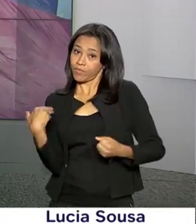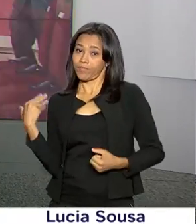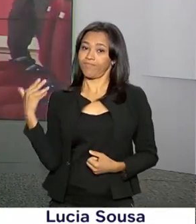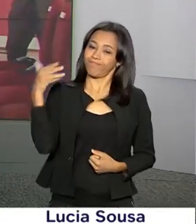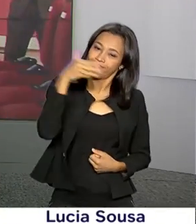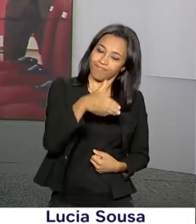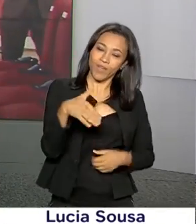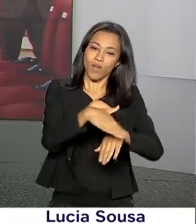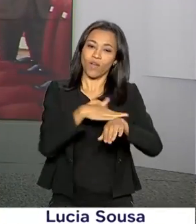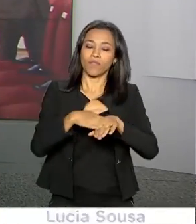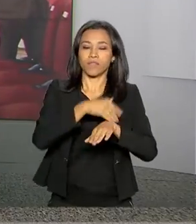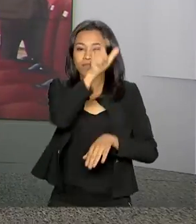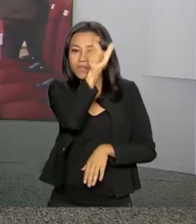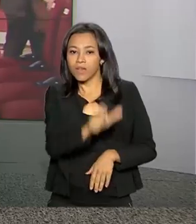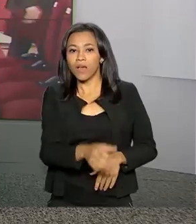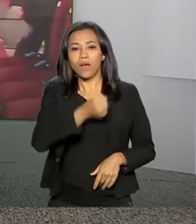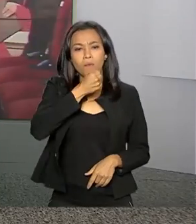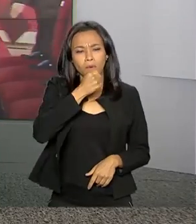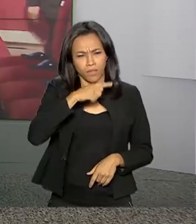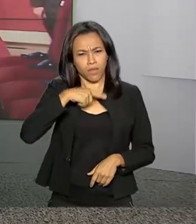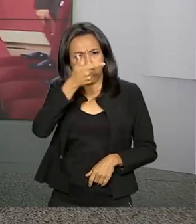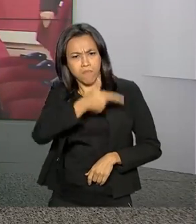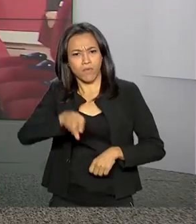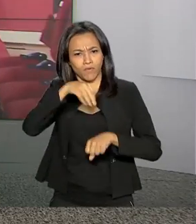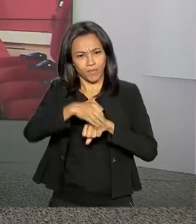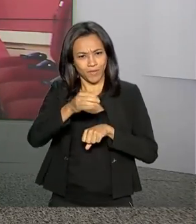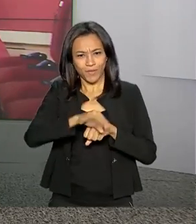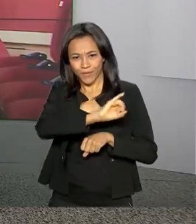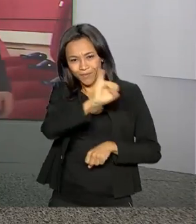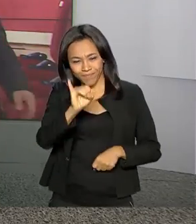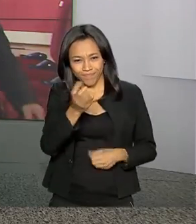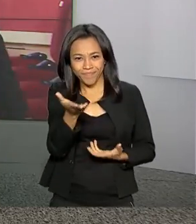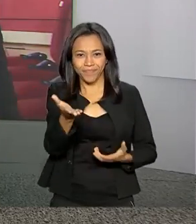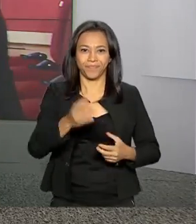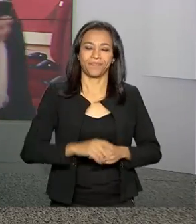com a repórter Daniele Popov, ela traz para a gente mais informações, oi Daniele.